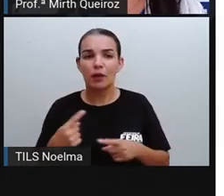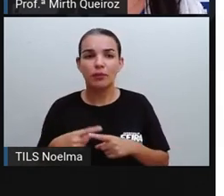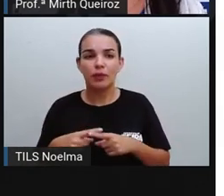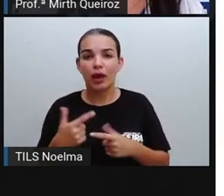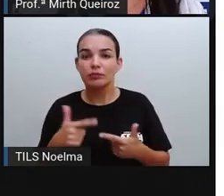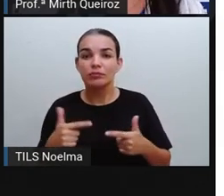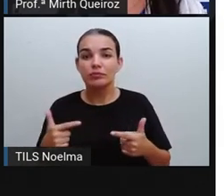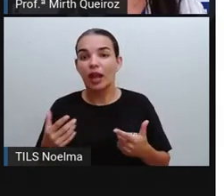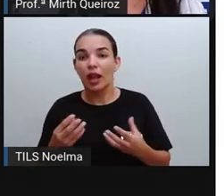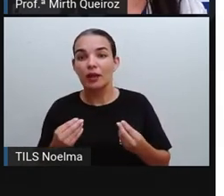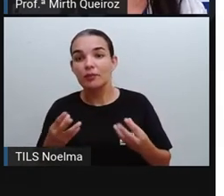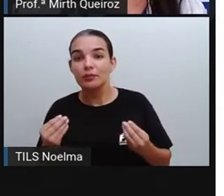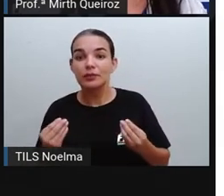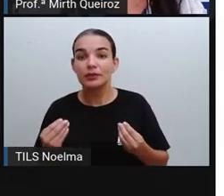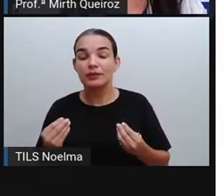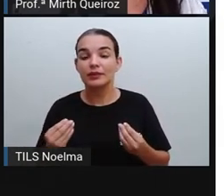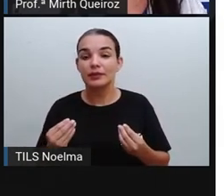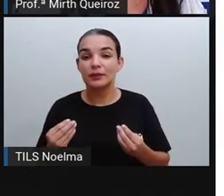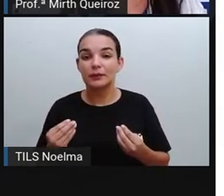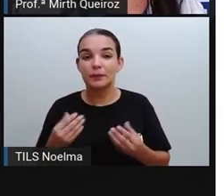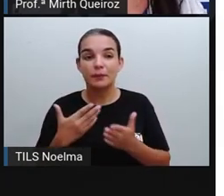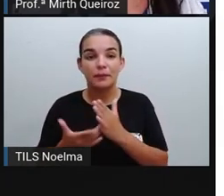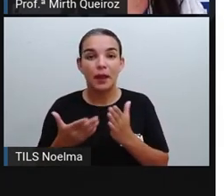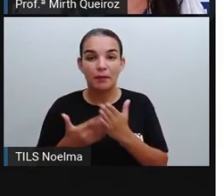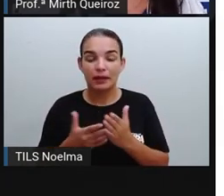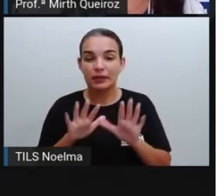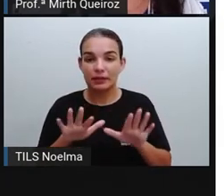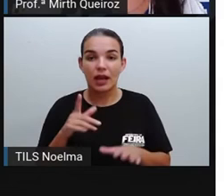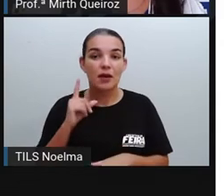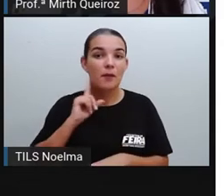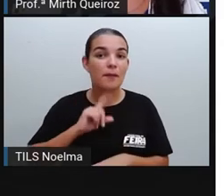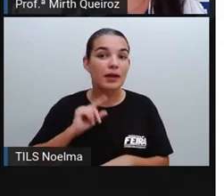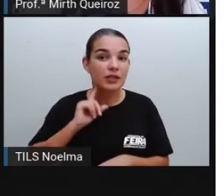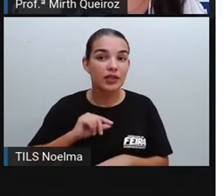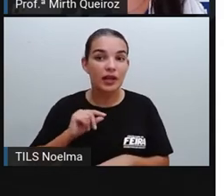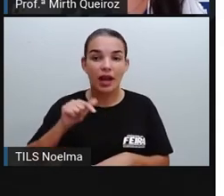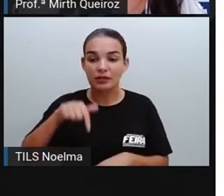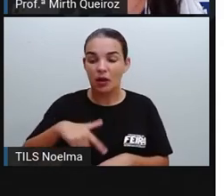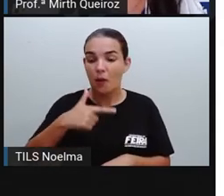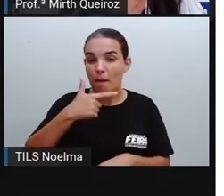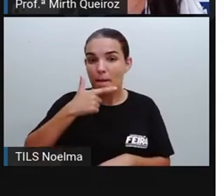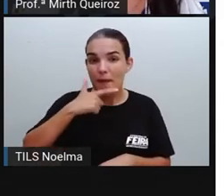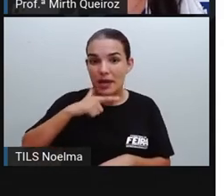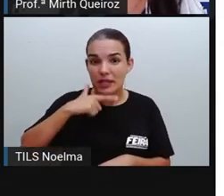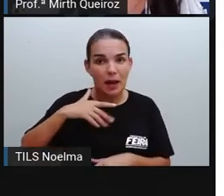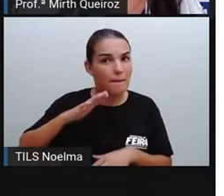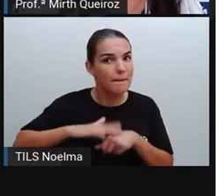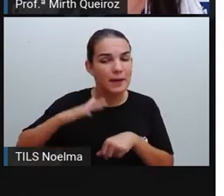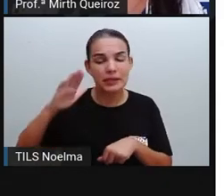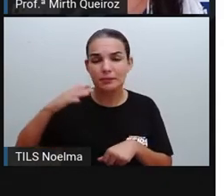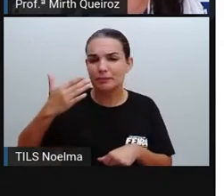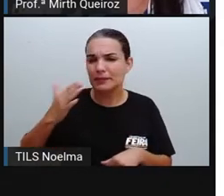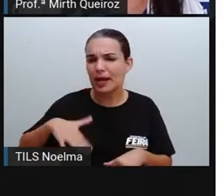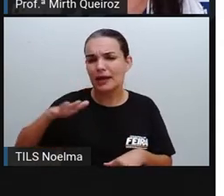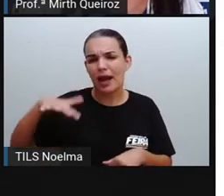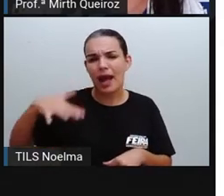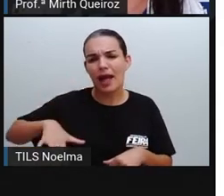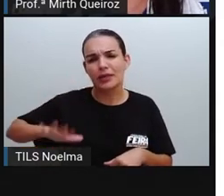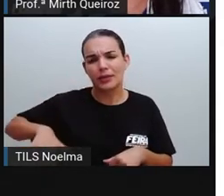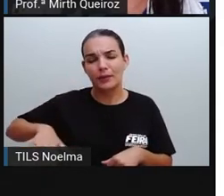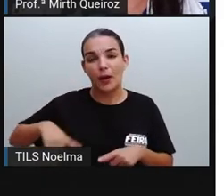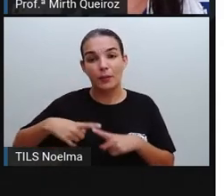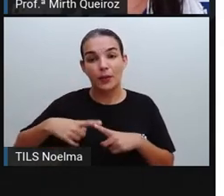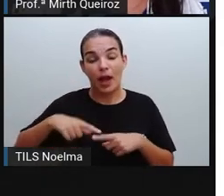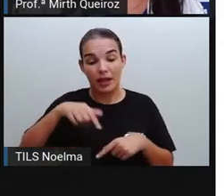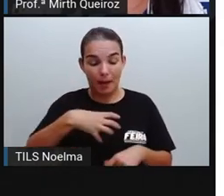na própria... Em Minas Gerais, o queijo é muito mais barato do que na Bahia. Isso porque eles produzem leite